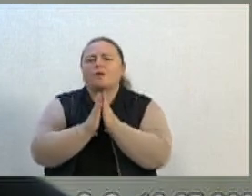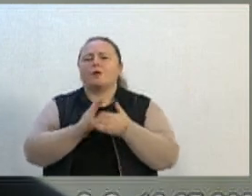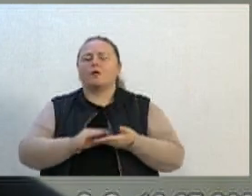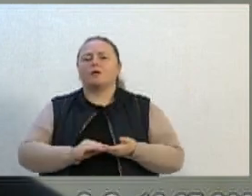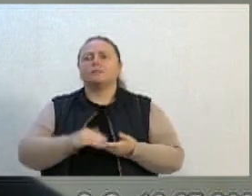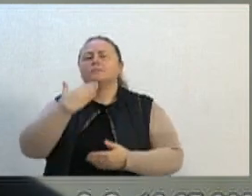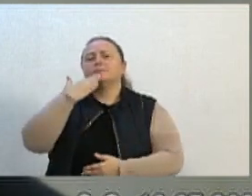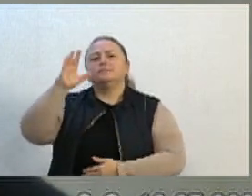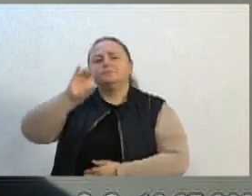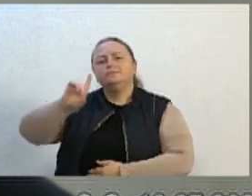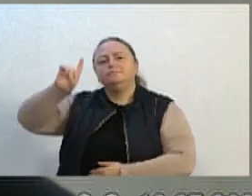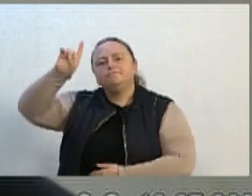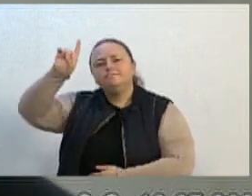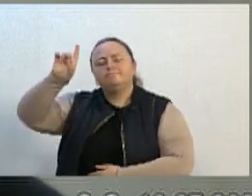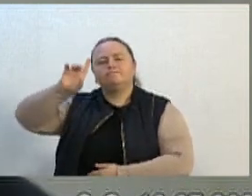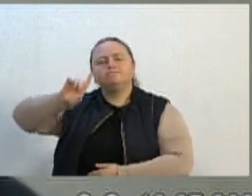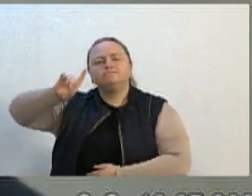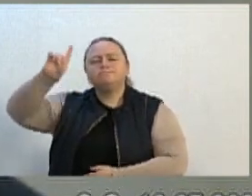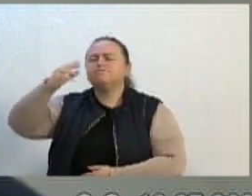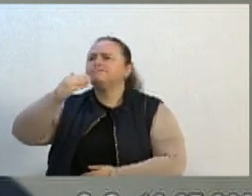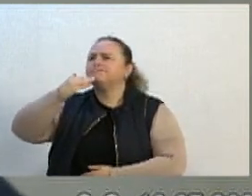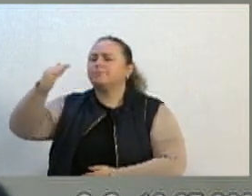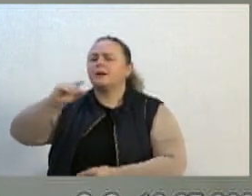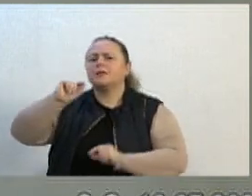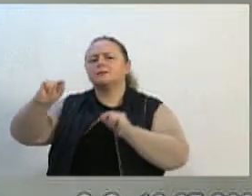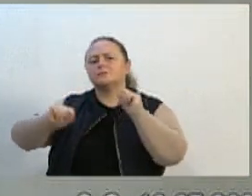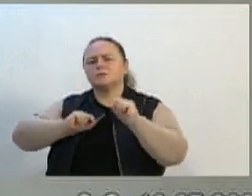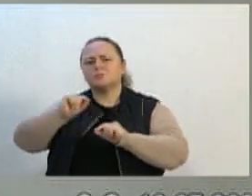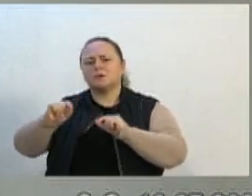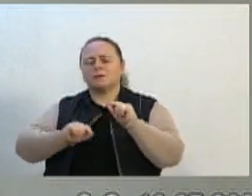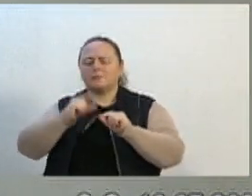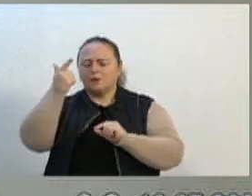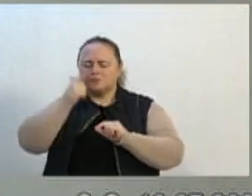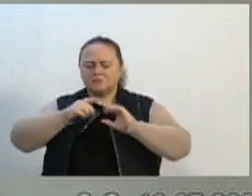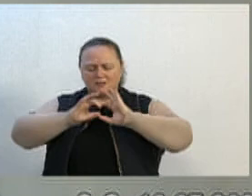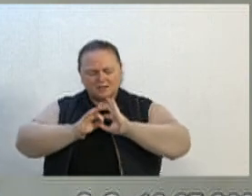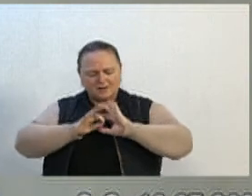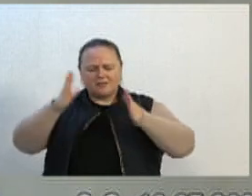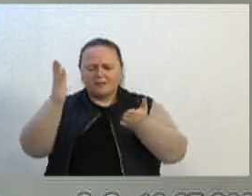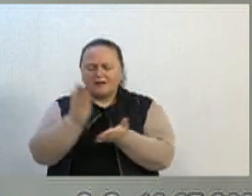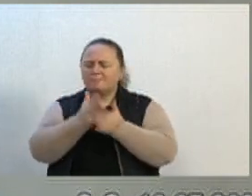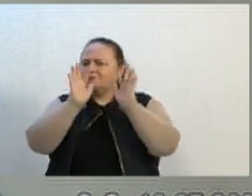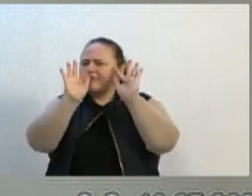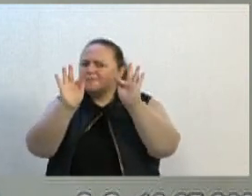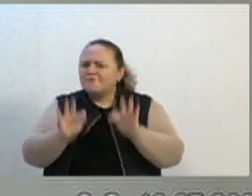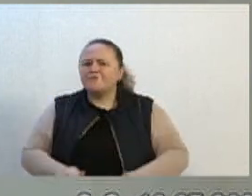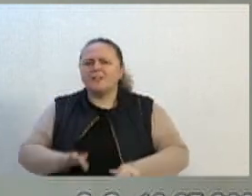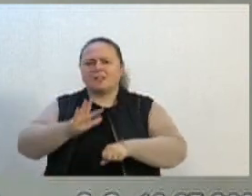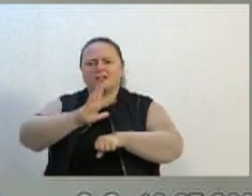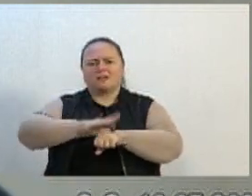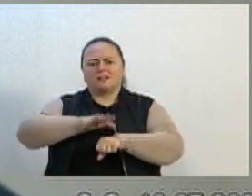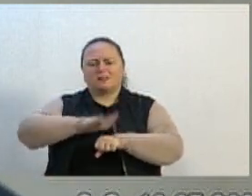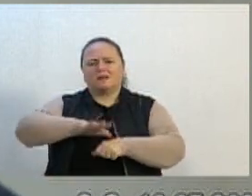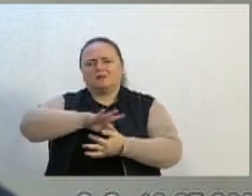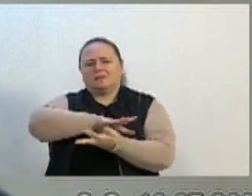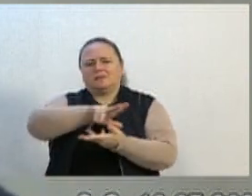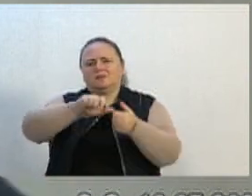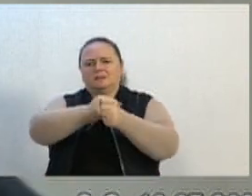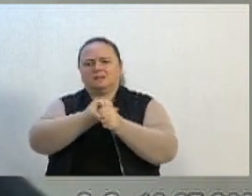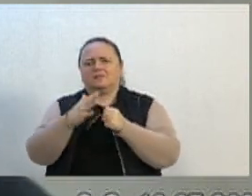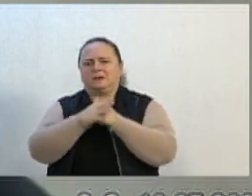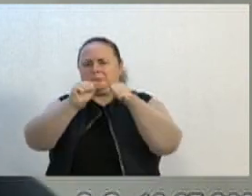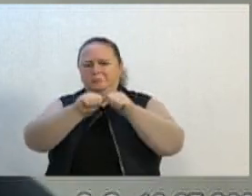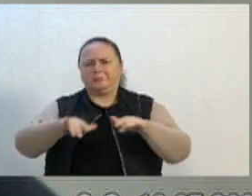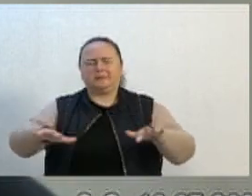Criador, ao nosso Deus, para nos livrar da pandemia, da Covid-19, estão também